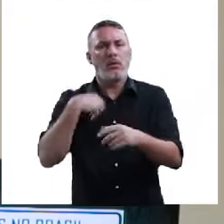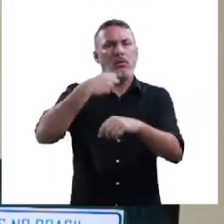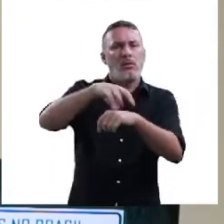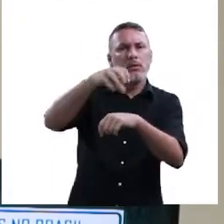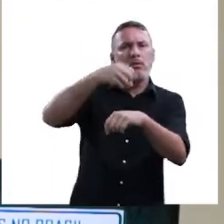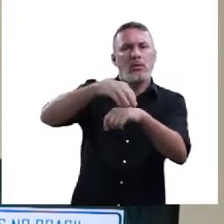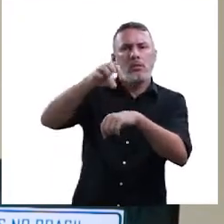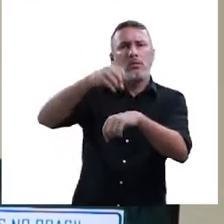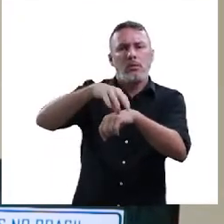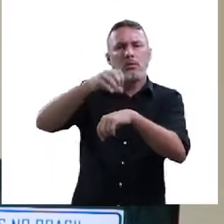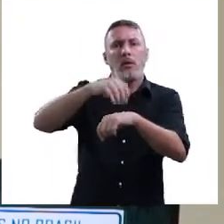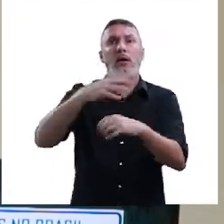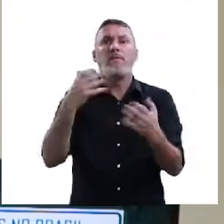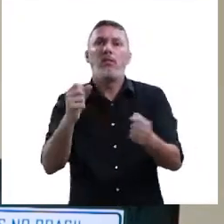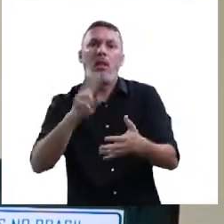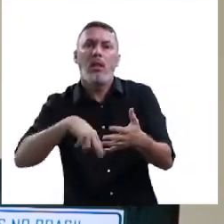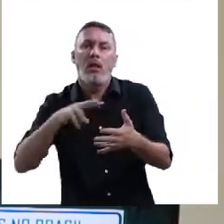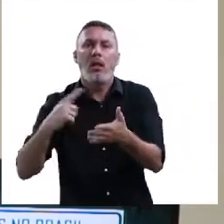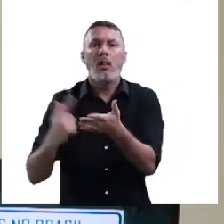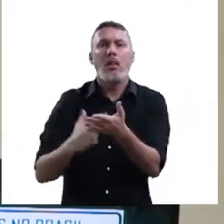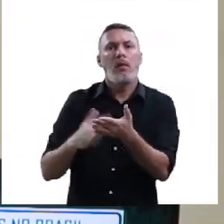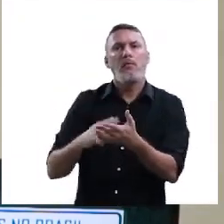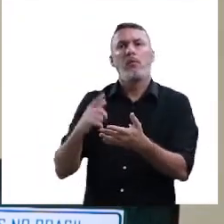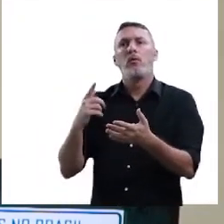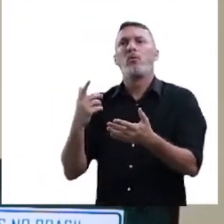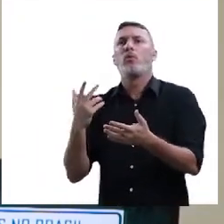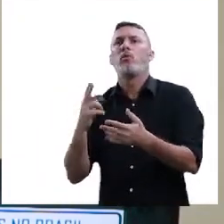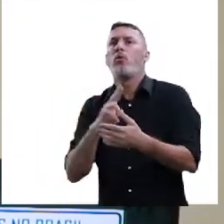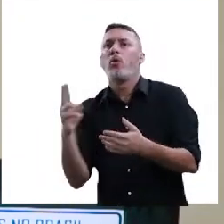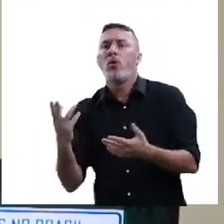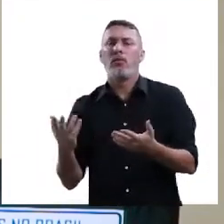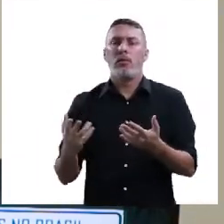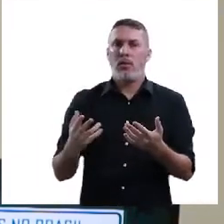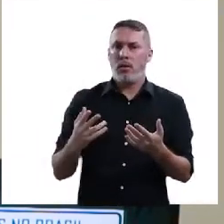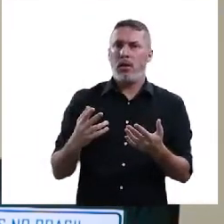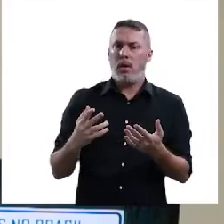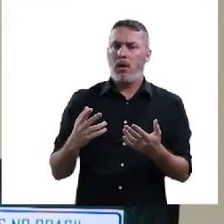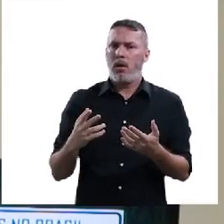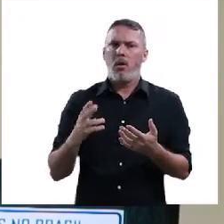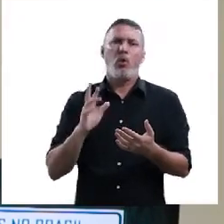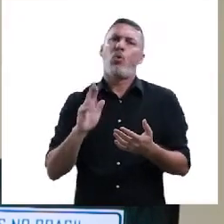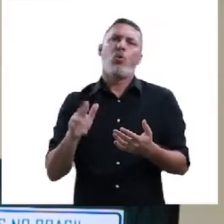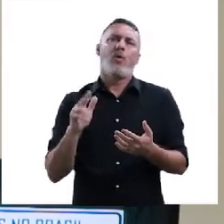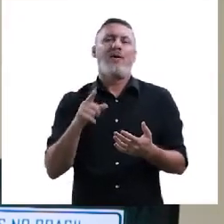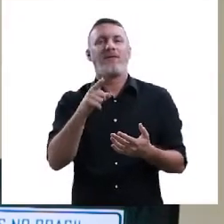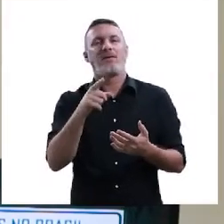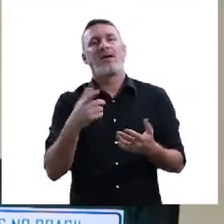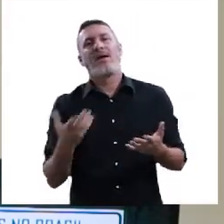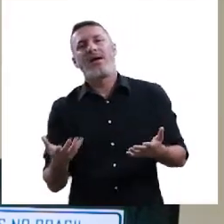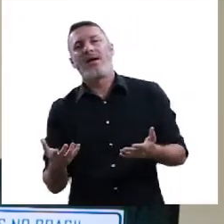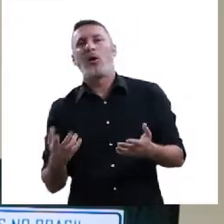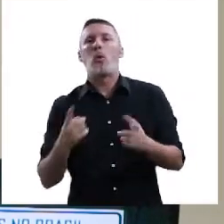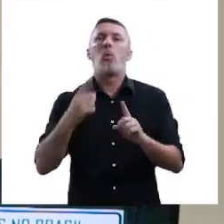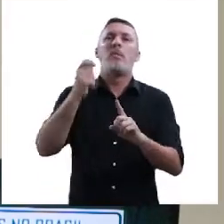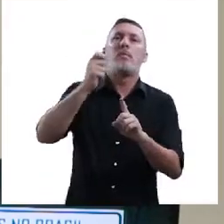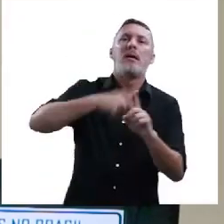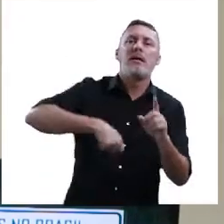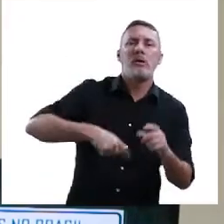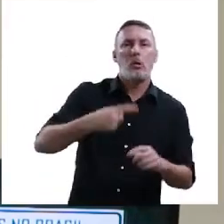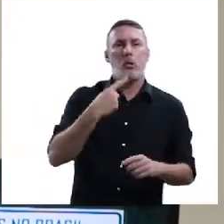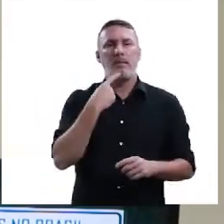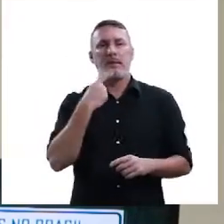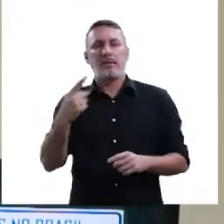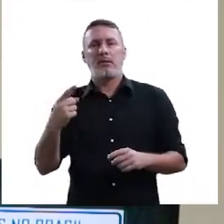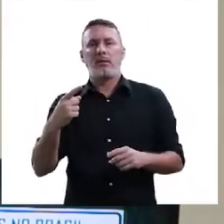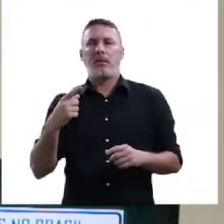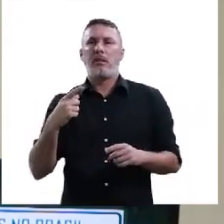pesquisar. Quando eu falar com vocês, olha, vamos ler sobre o livro X. Não quer dizer que você, às vezes, com um tempo de